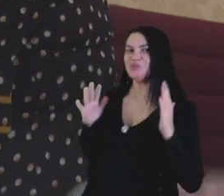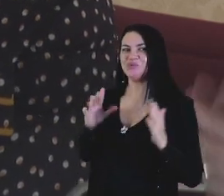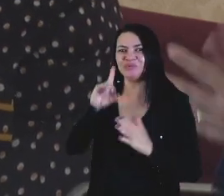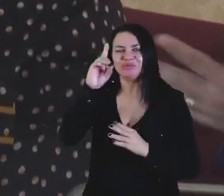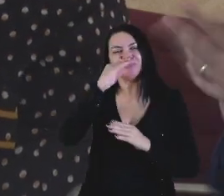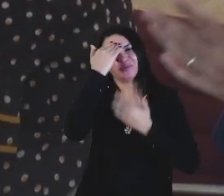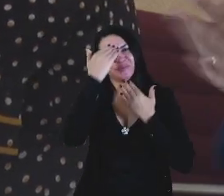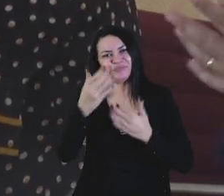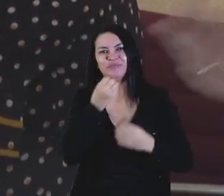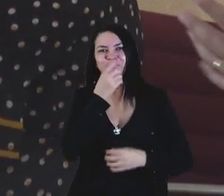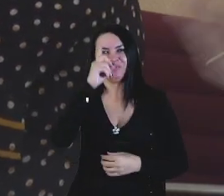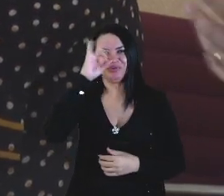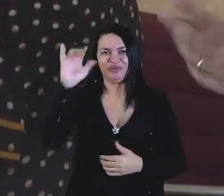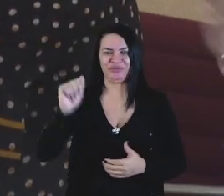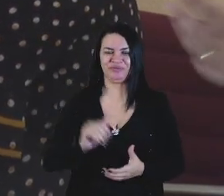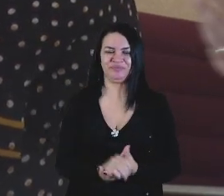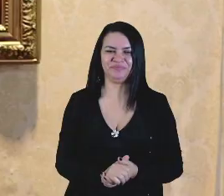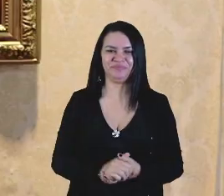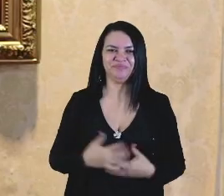e bom dia.